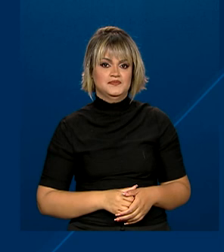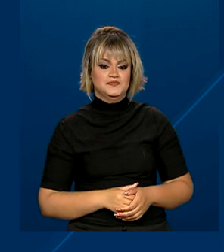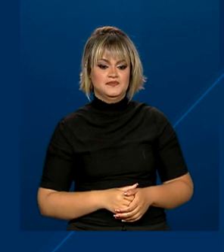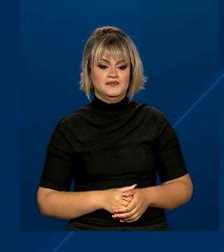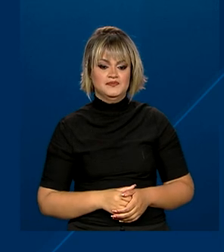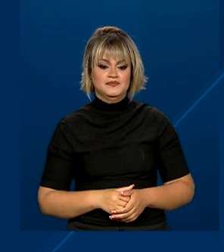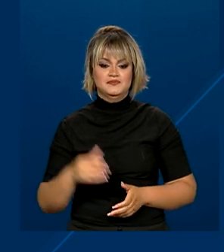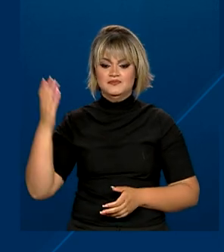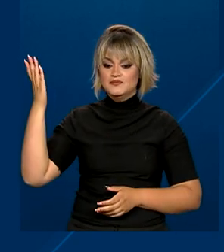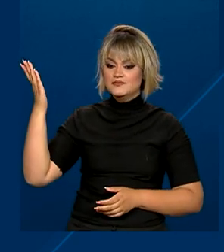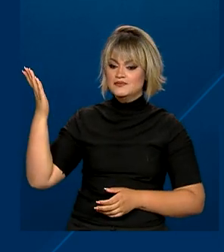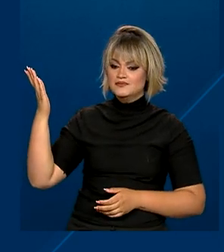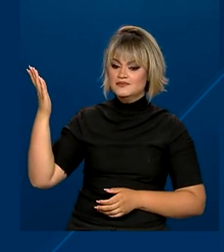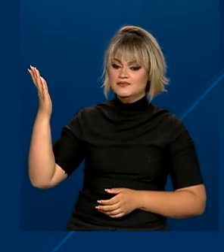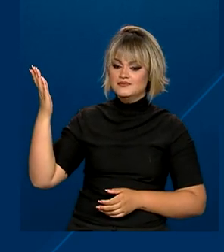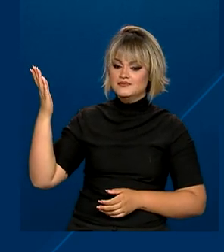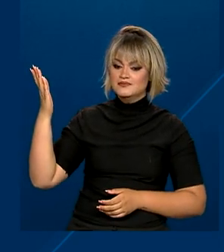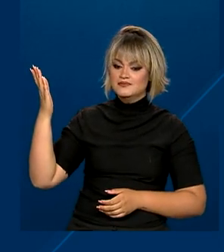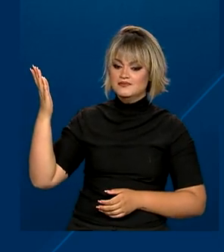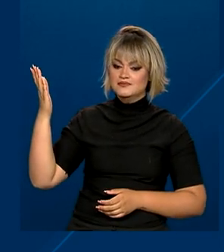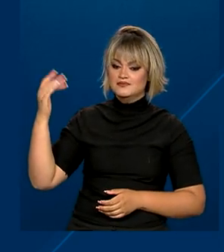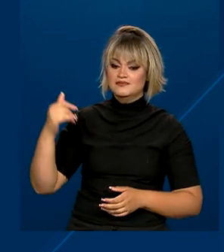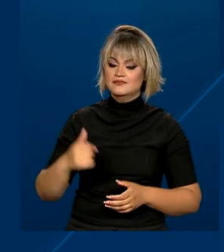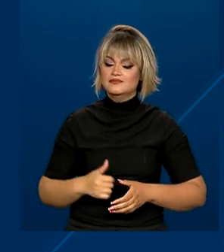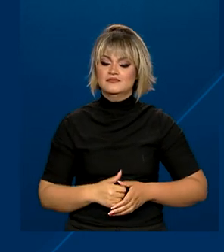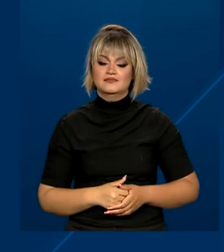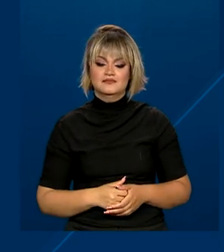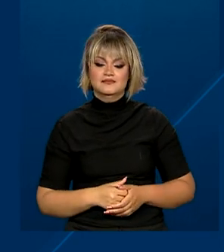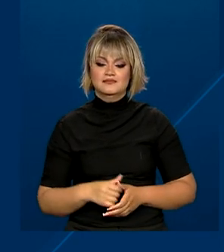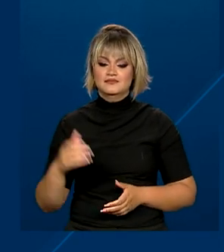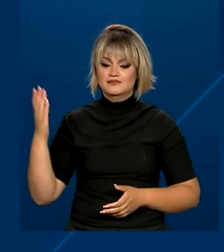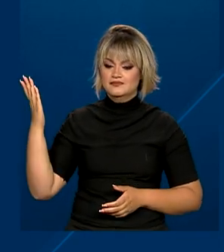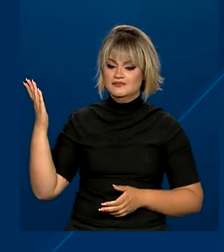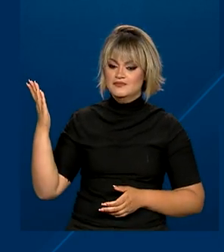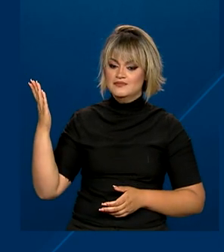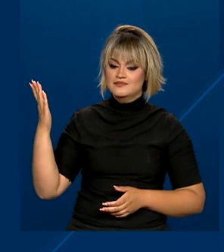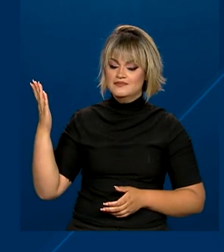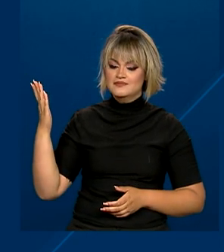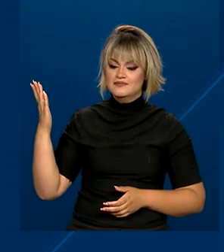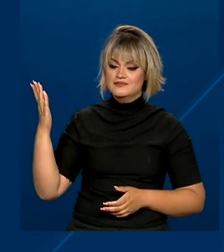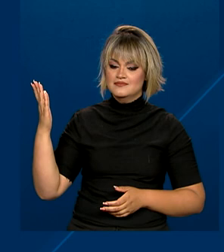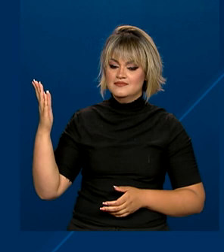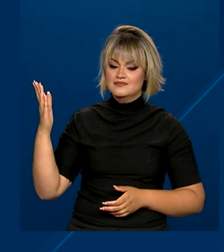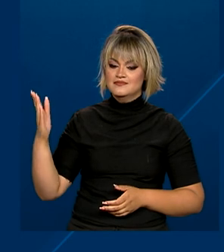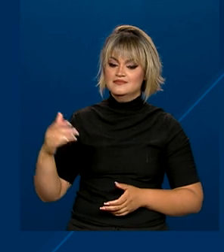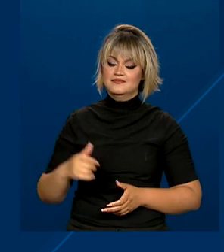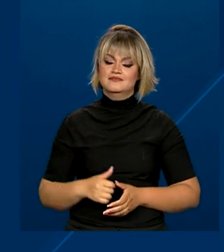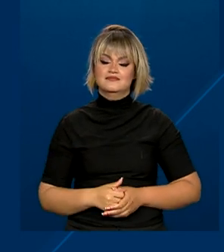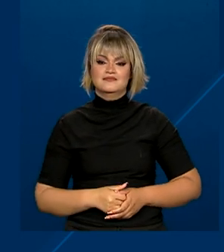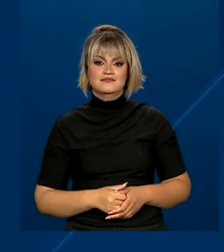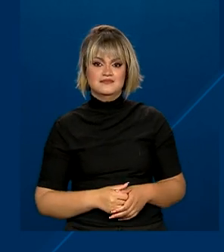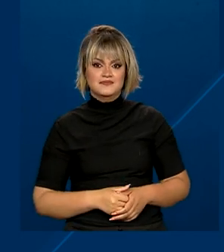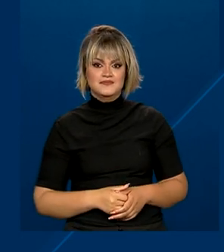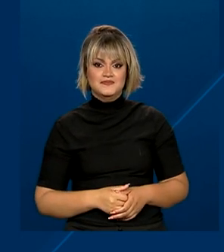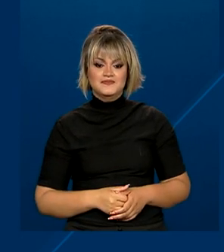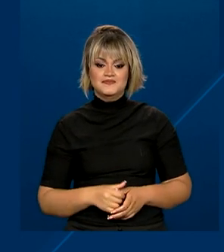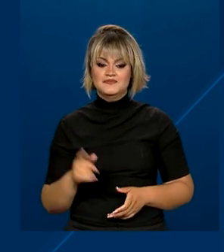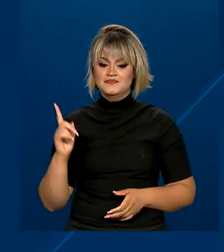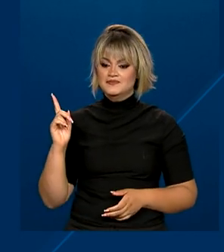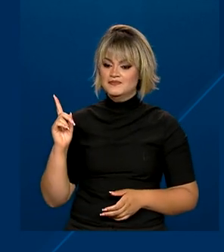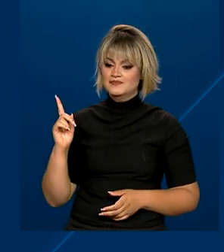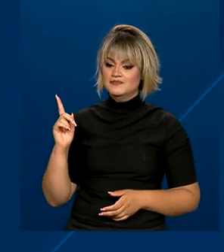humanos, Nilma Lino Gomes na igualdade racial, Guido Mântega e Enio Verri no planejamento, orçamento e gestão,